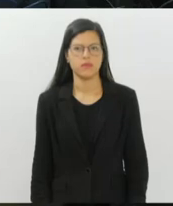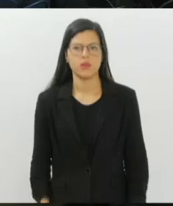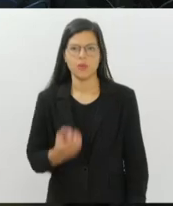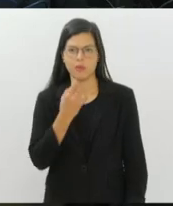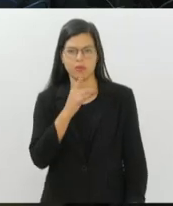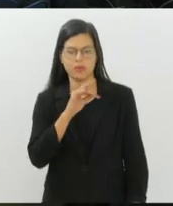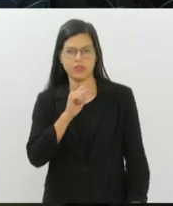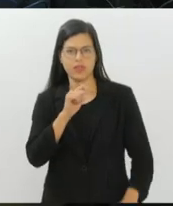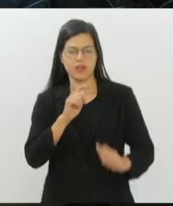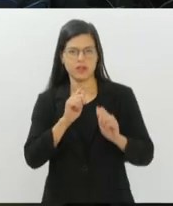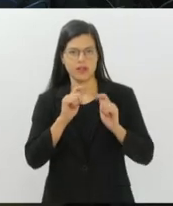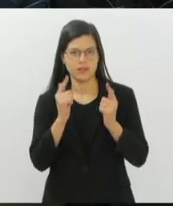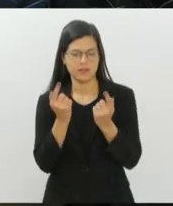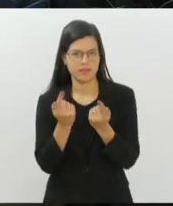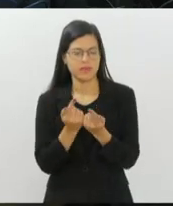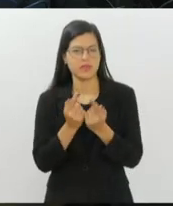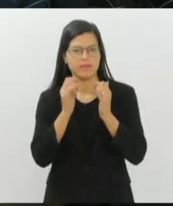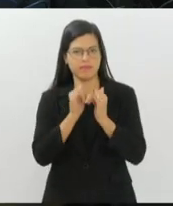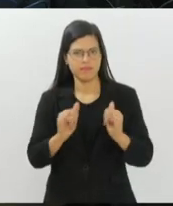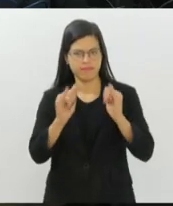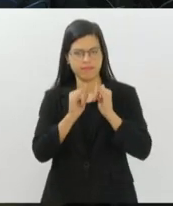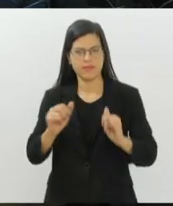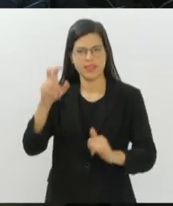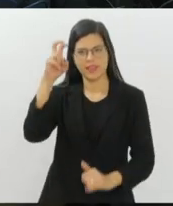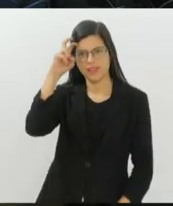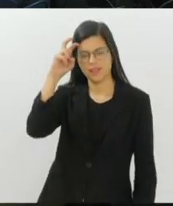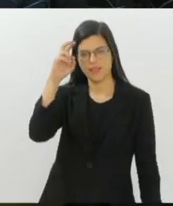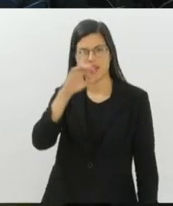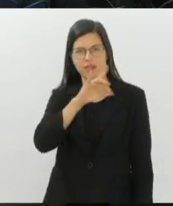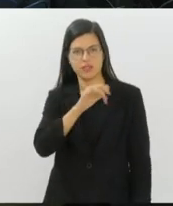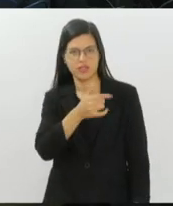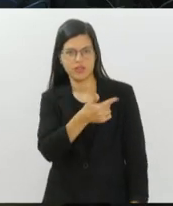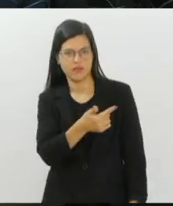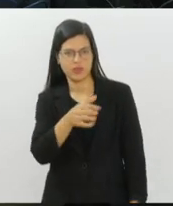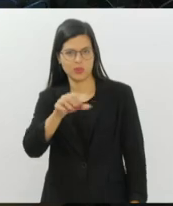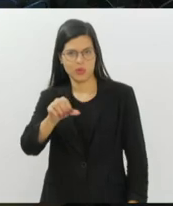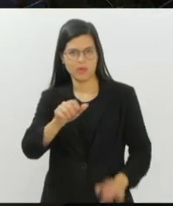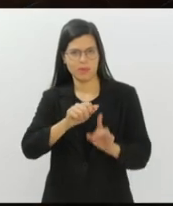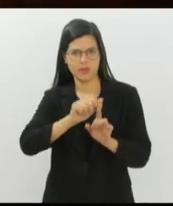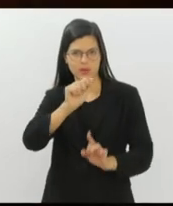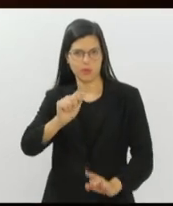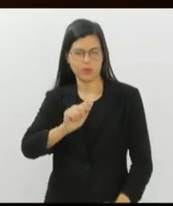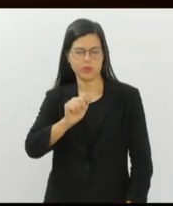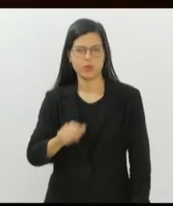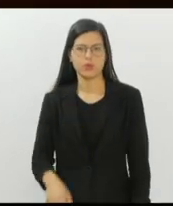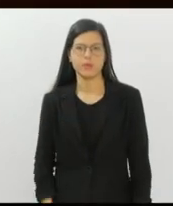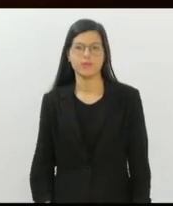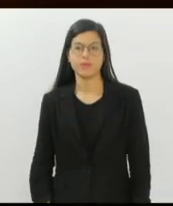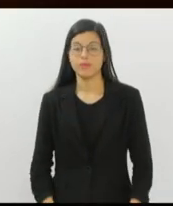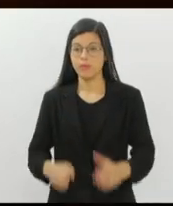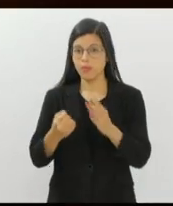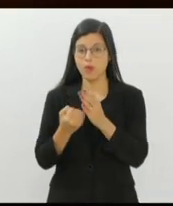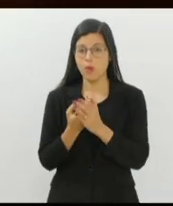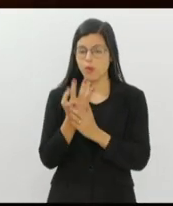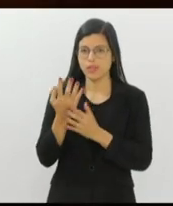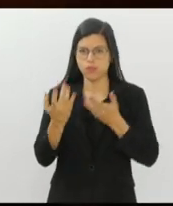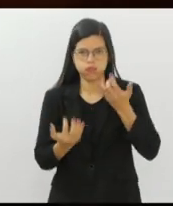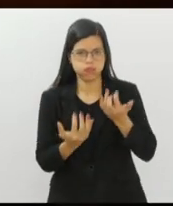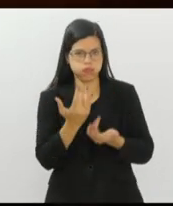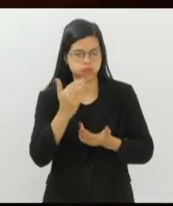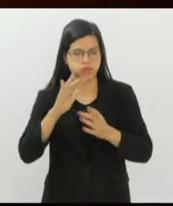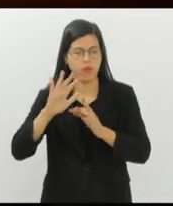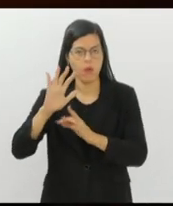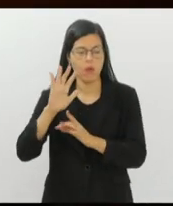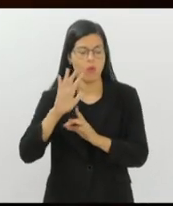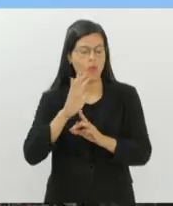O Bom Dia Alerj traz os seguintes destaques nesta quinta-feira, 29 de agosto. Números de incêndios florestais